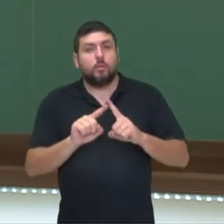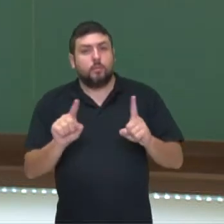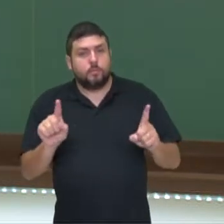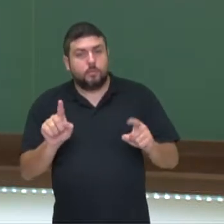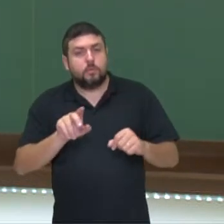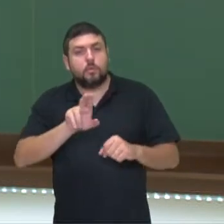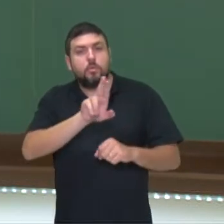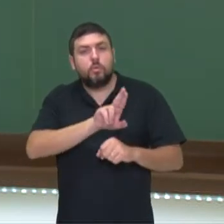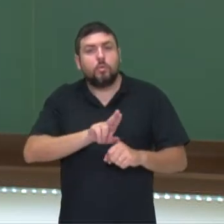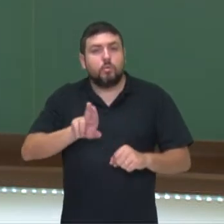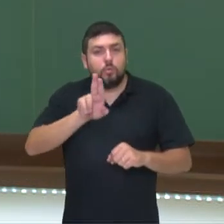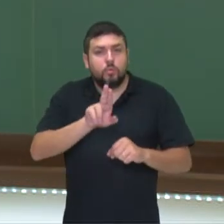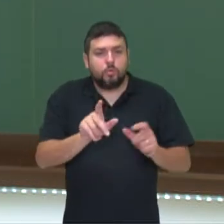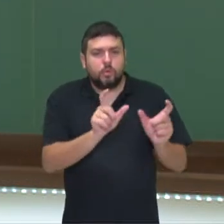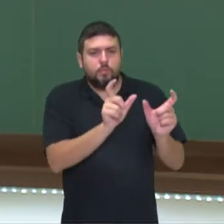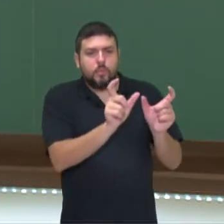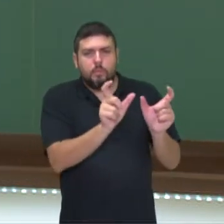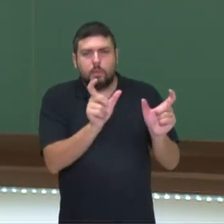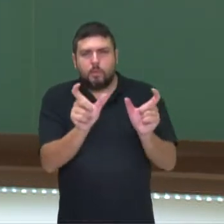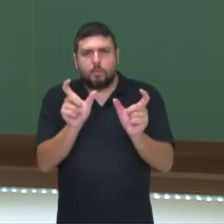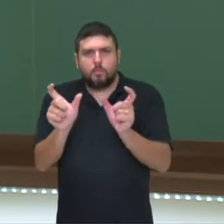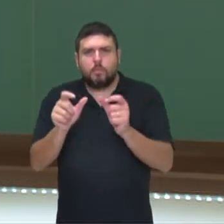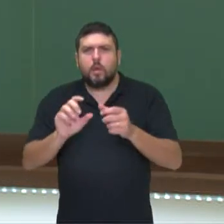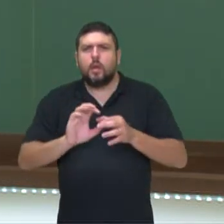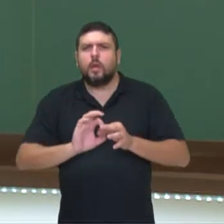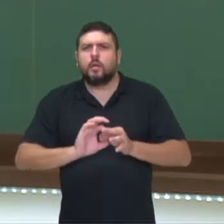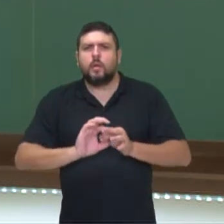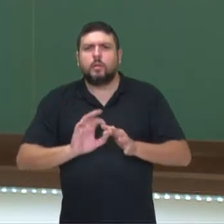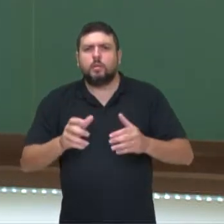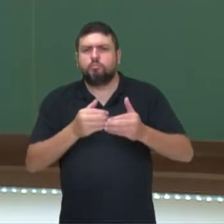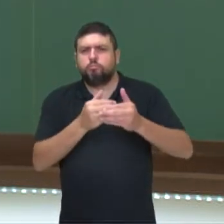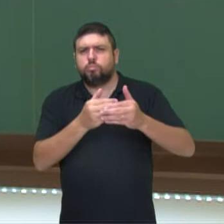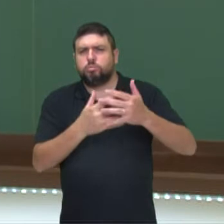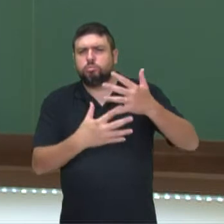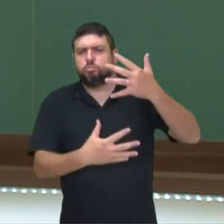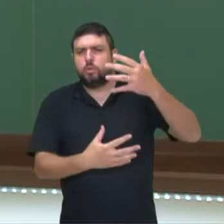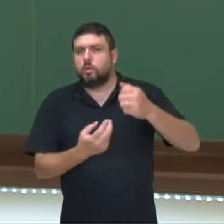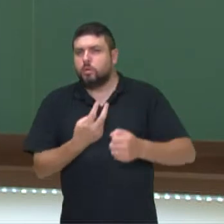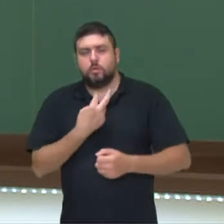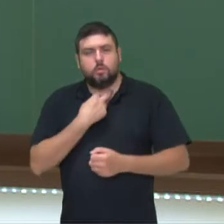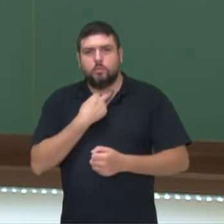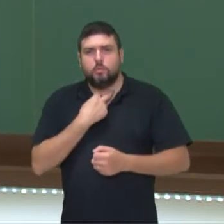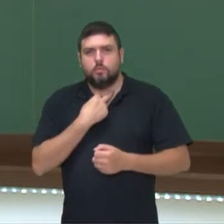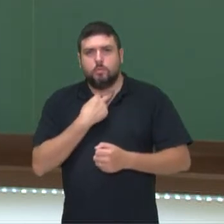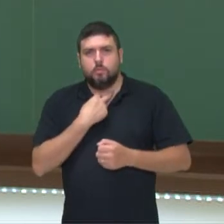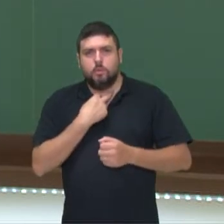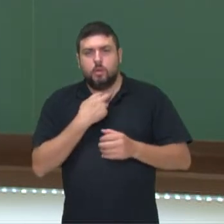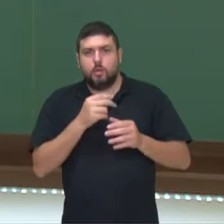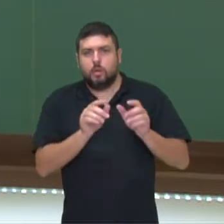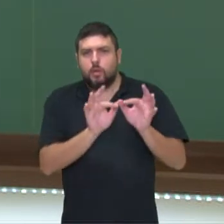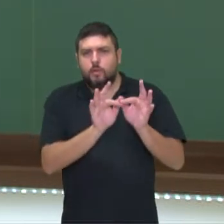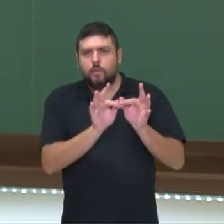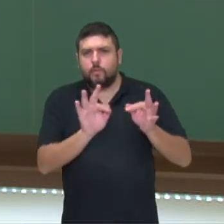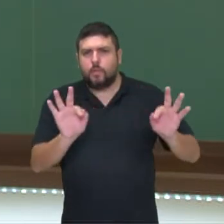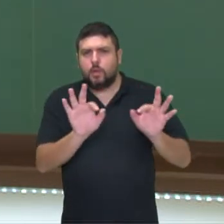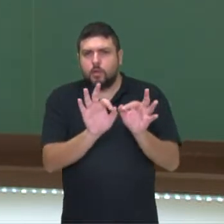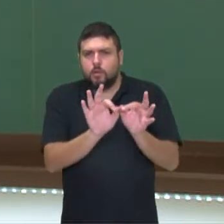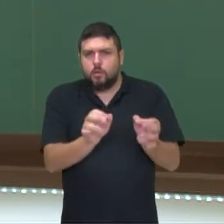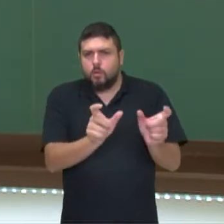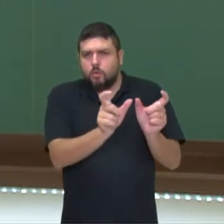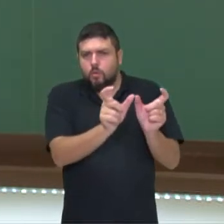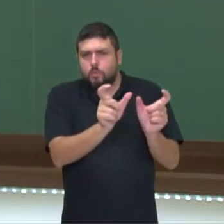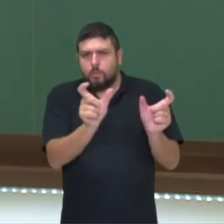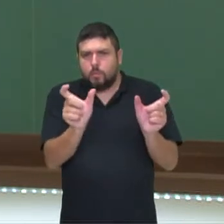sociais e não pode ter um número maior que 40 características,